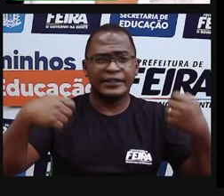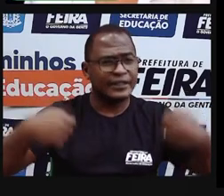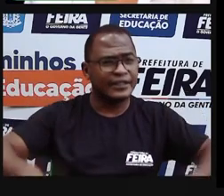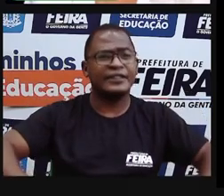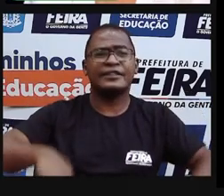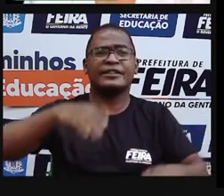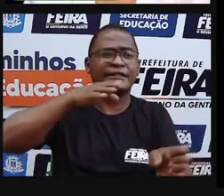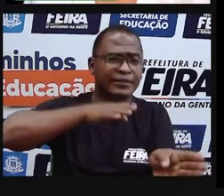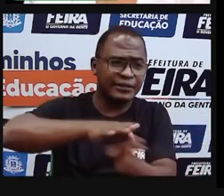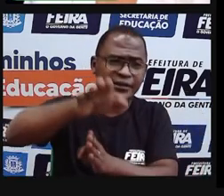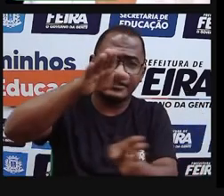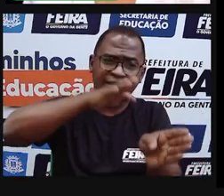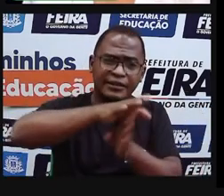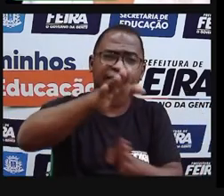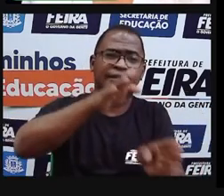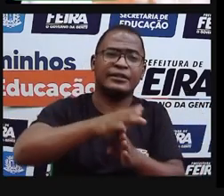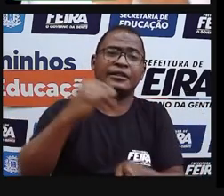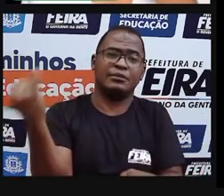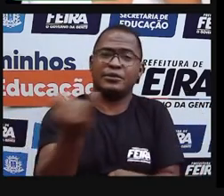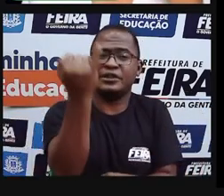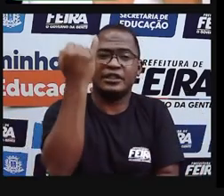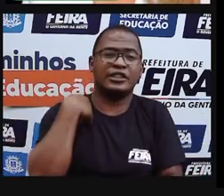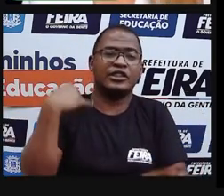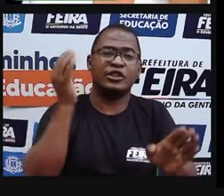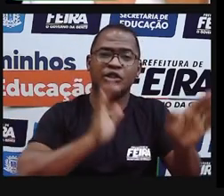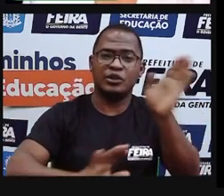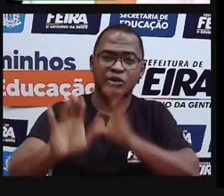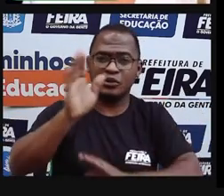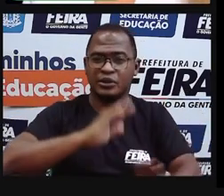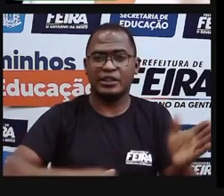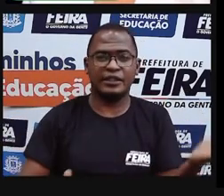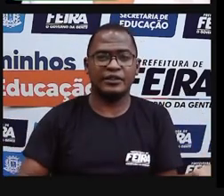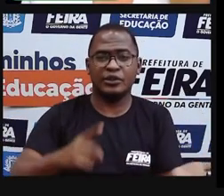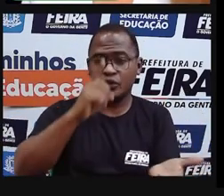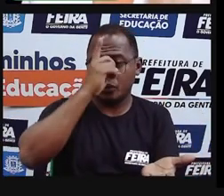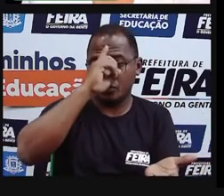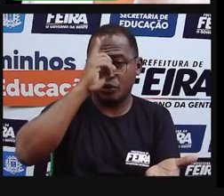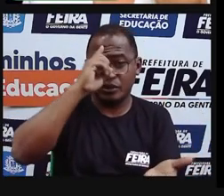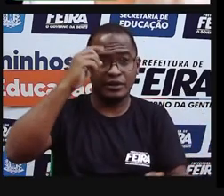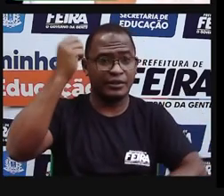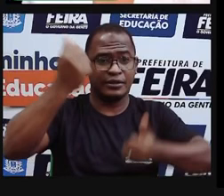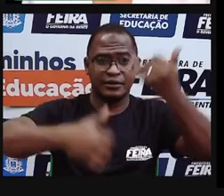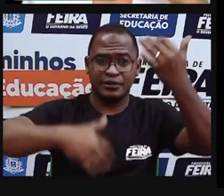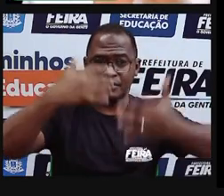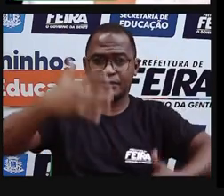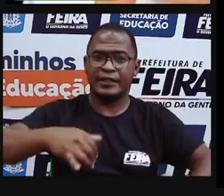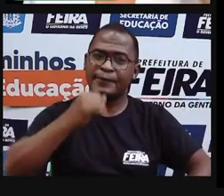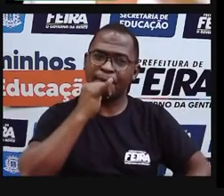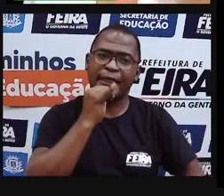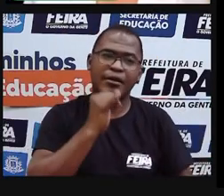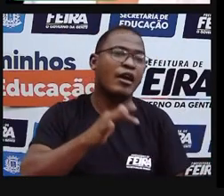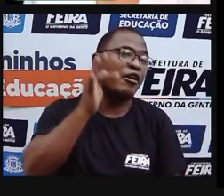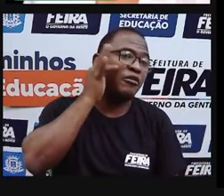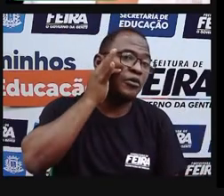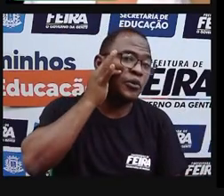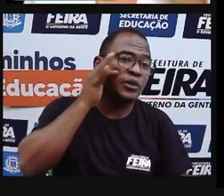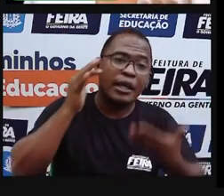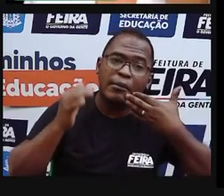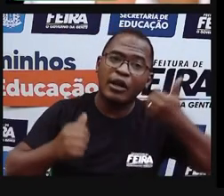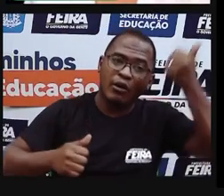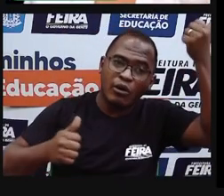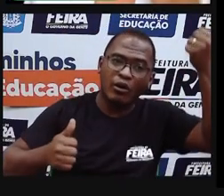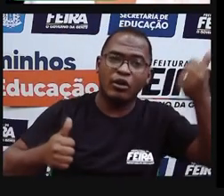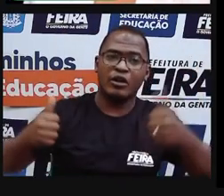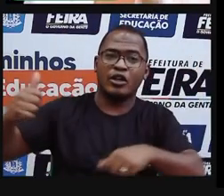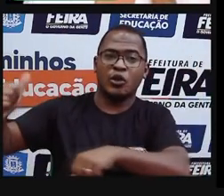cuidem da alimentação de vocês. A gente escuta todos os dias falar que as frutas são melhores do que as comidas gordurosas. E